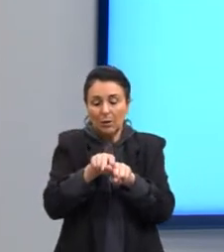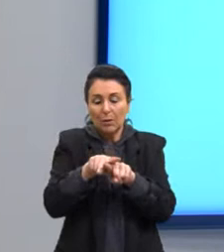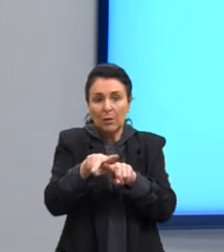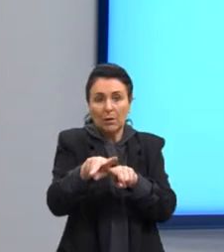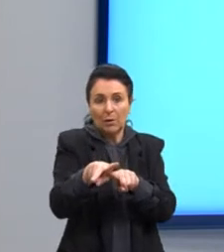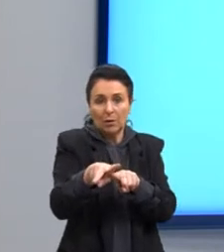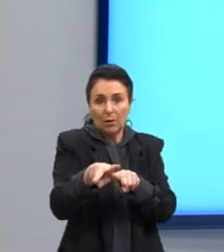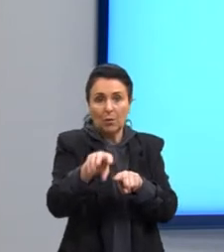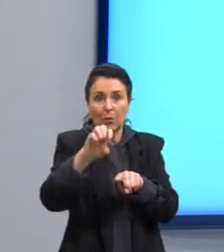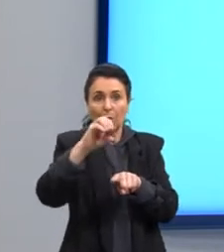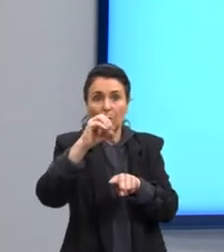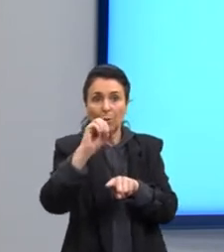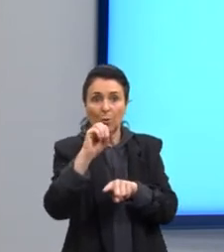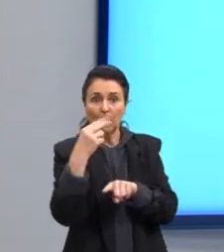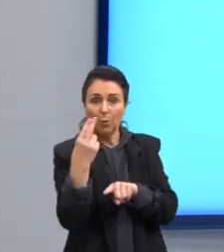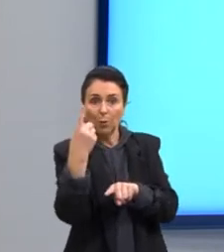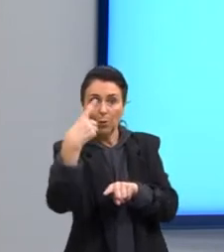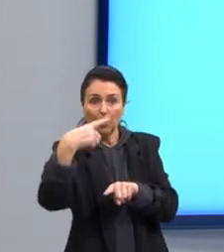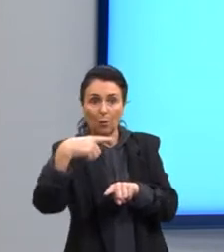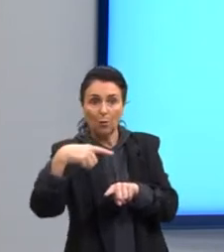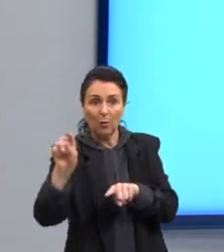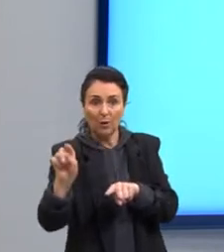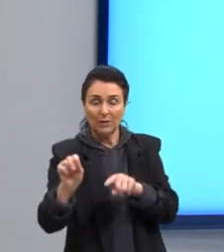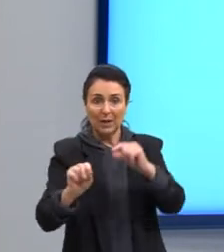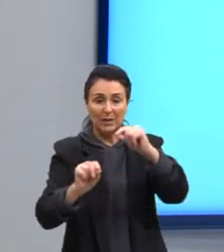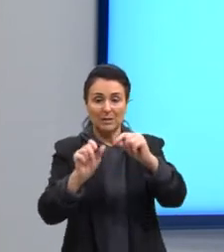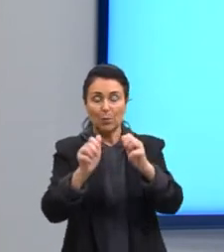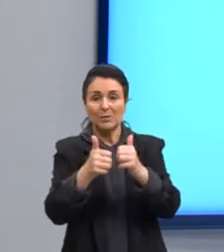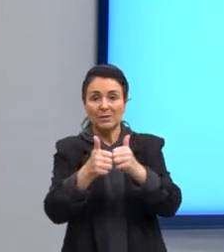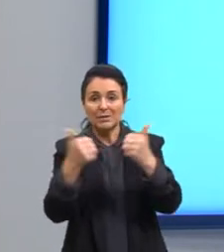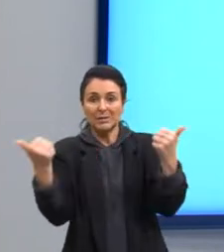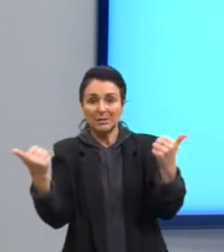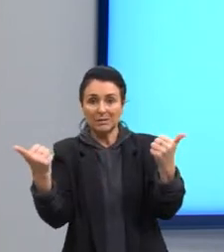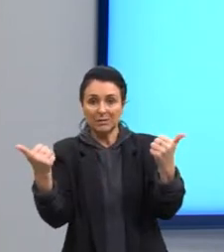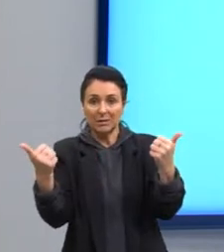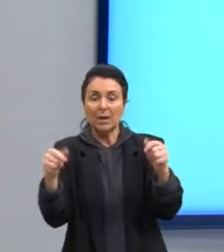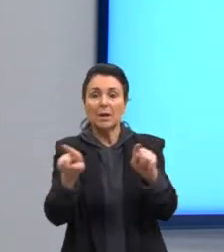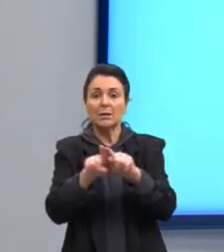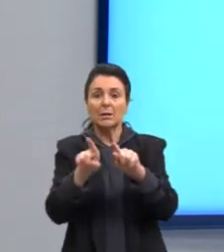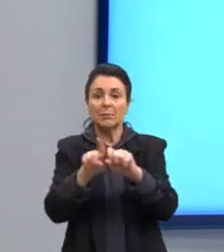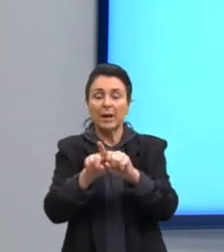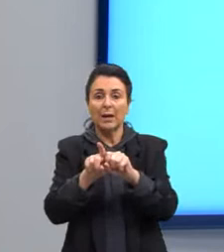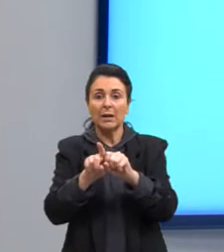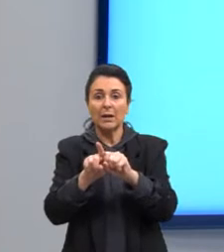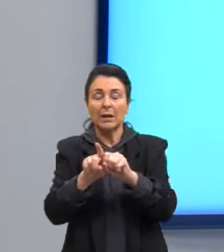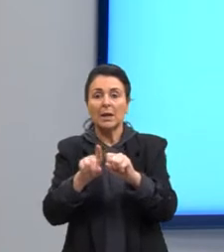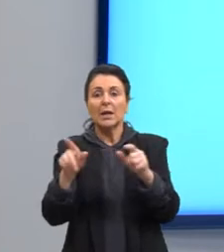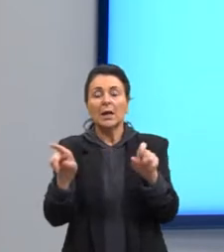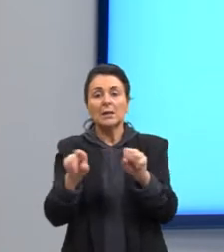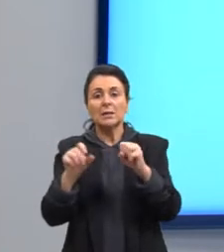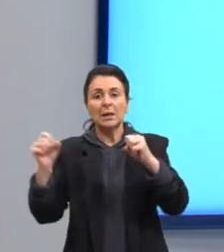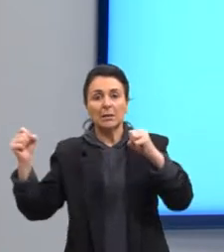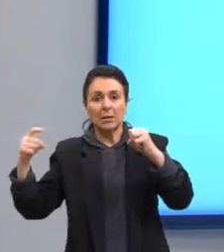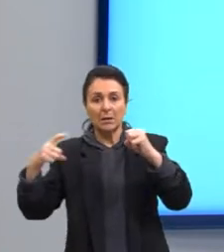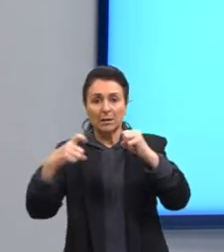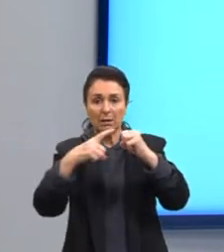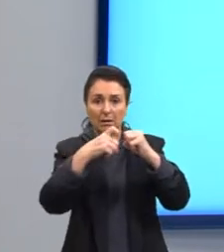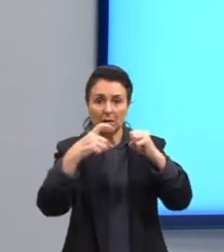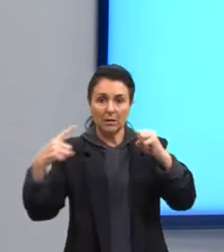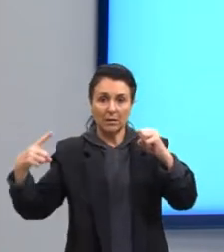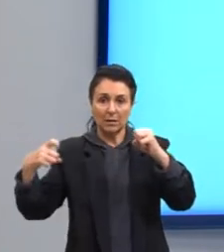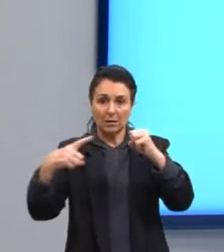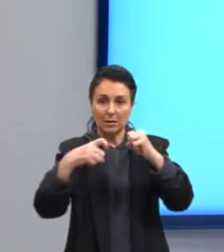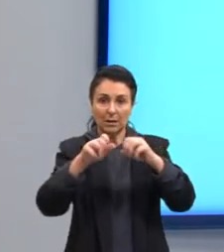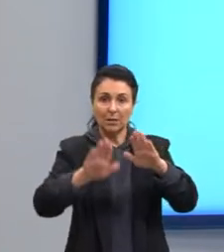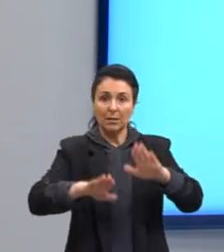sissiparidade. Também eles podem fazer reprodução sexuada, dependendo do indivíduo. E